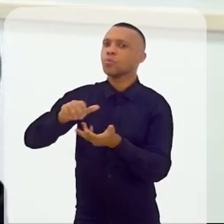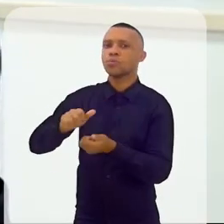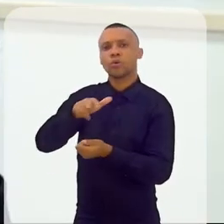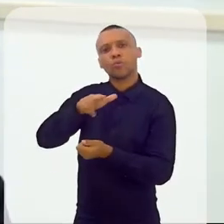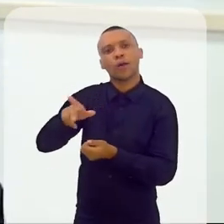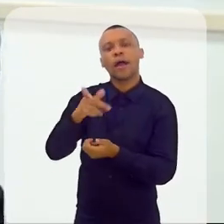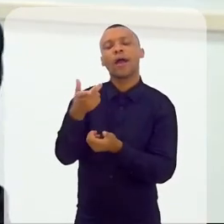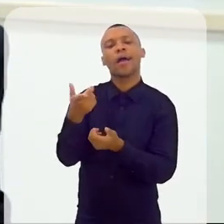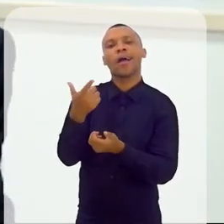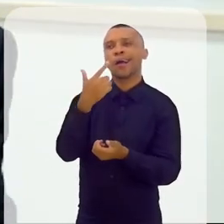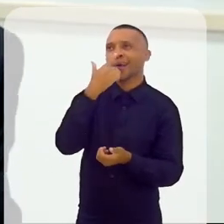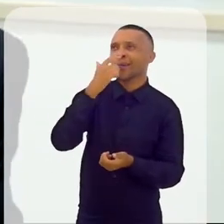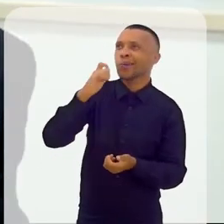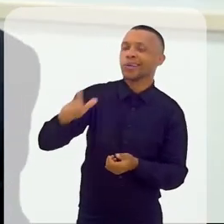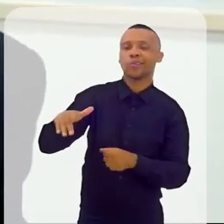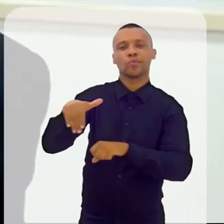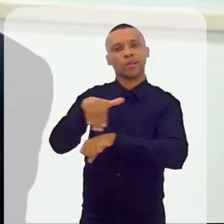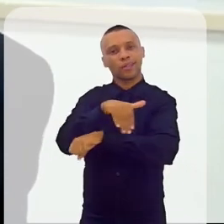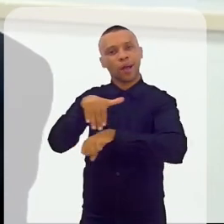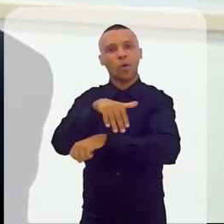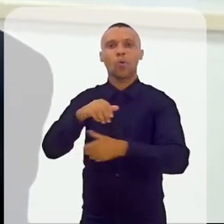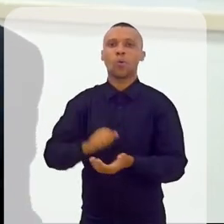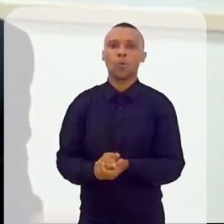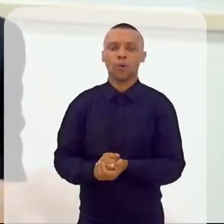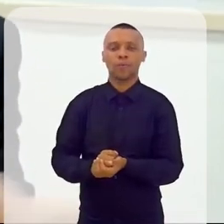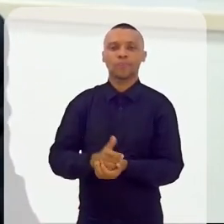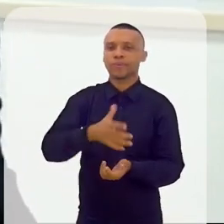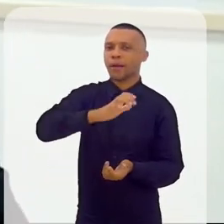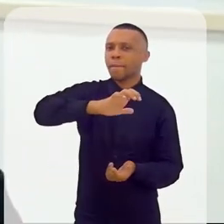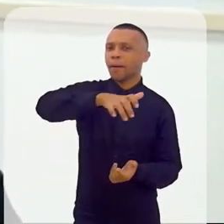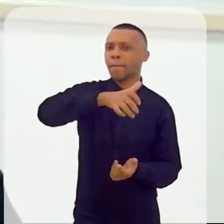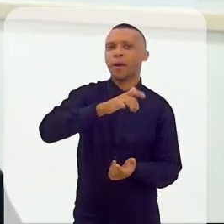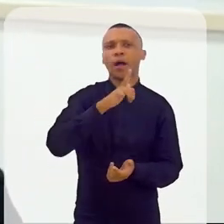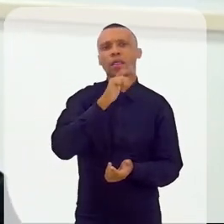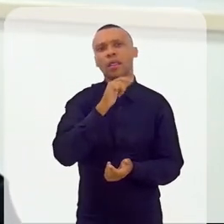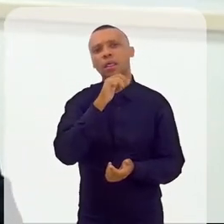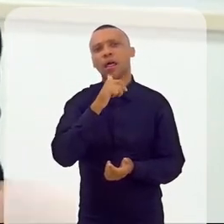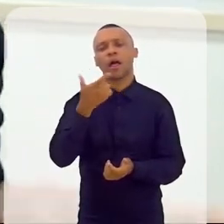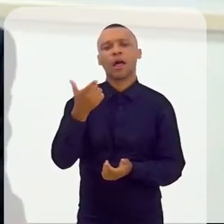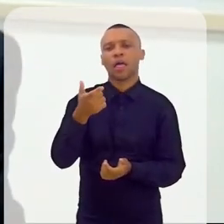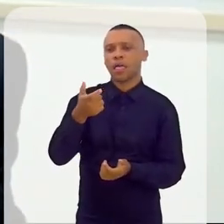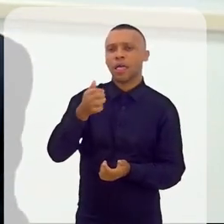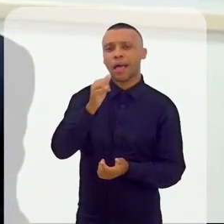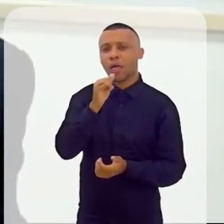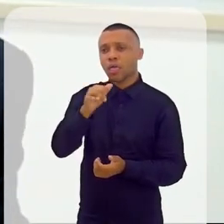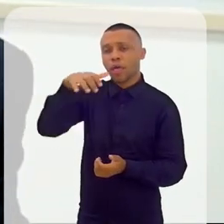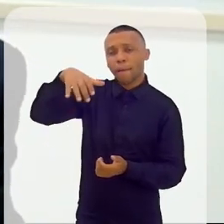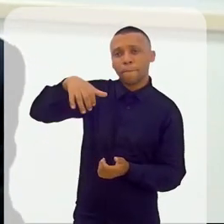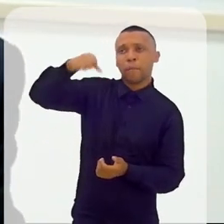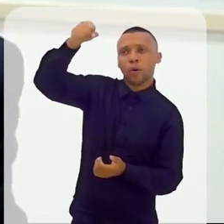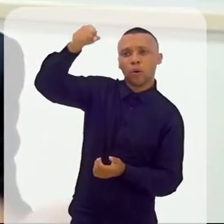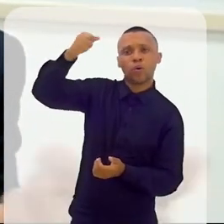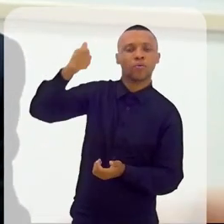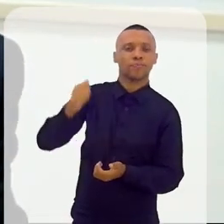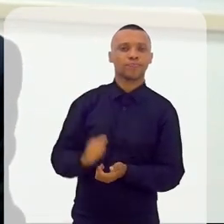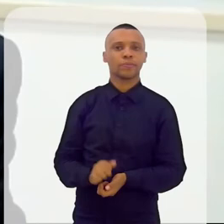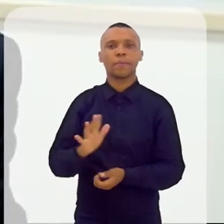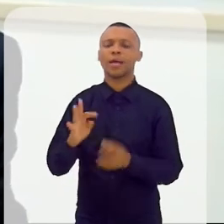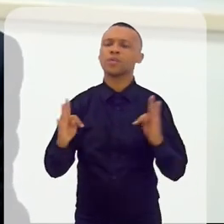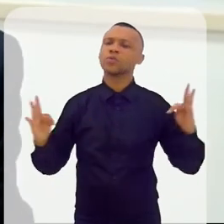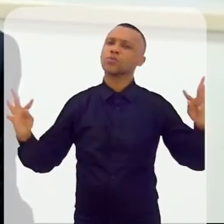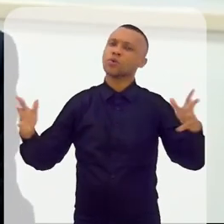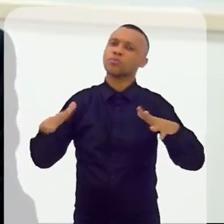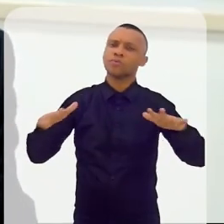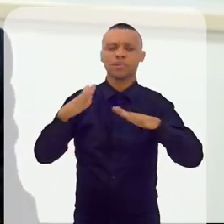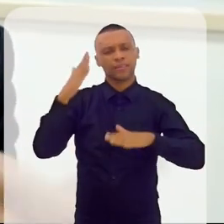mundo. Não jogar o lixo na rua, fechar as torneiras, desligar as luzes. São coisas. Ah, mas isso todo mundo já